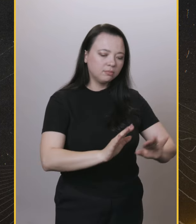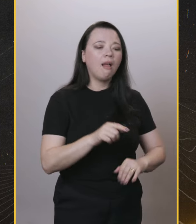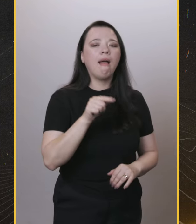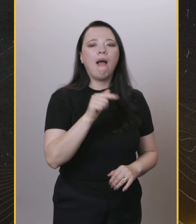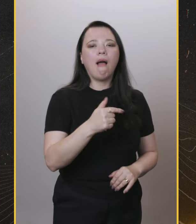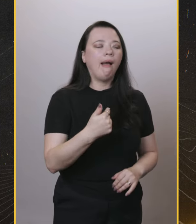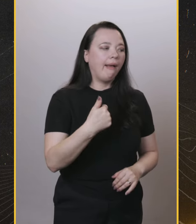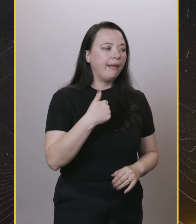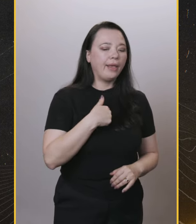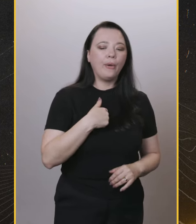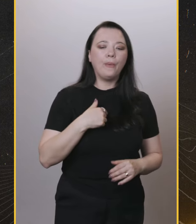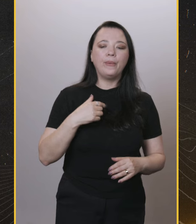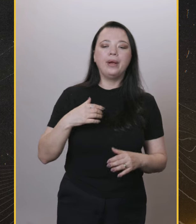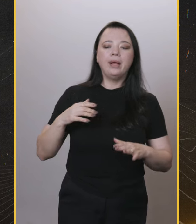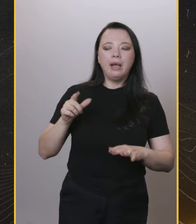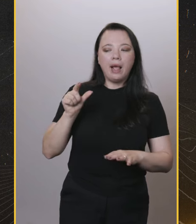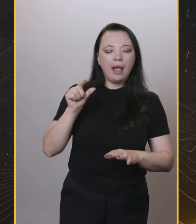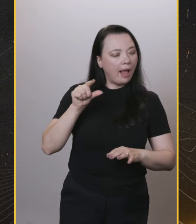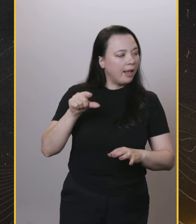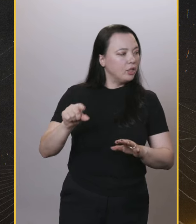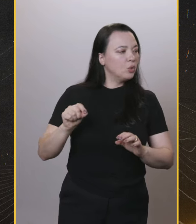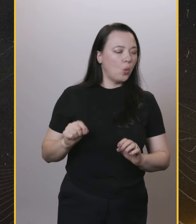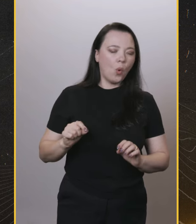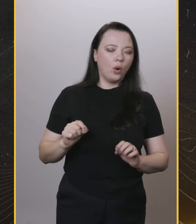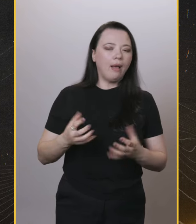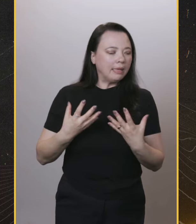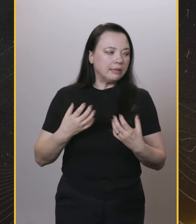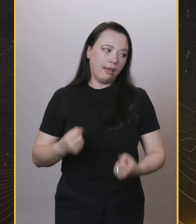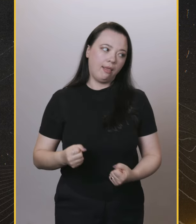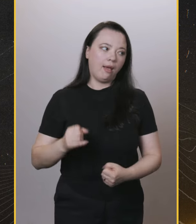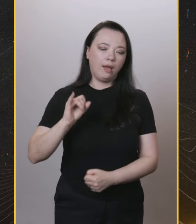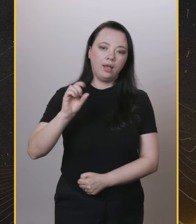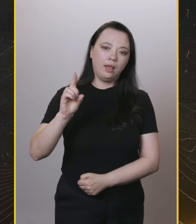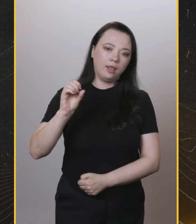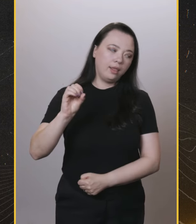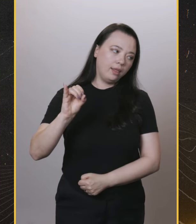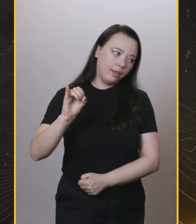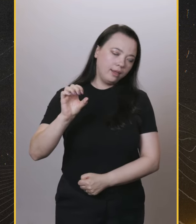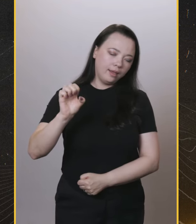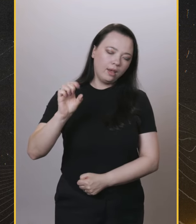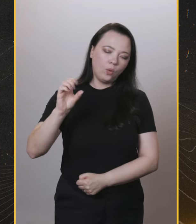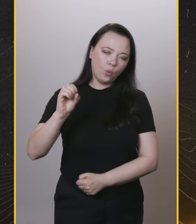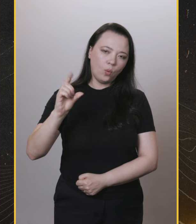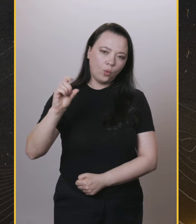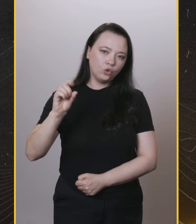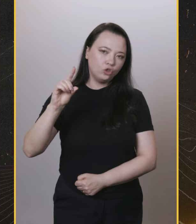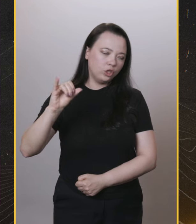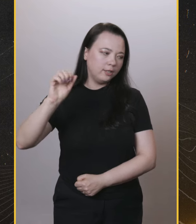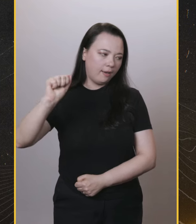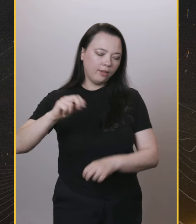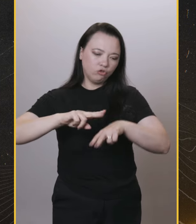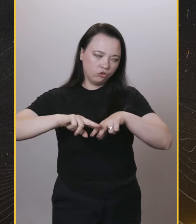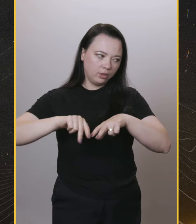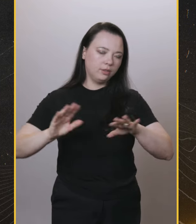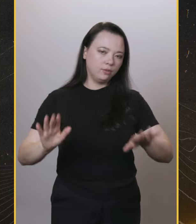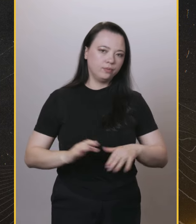segundos. Tu mandou pra quem? O que que eu fiz? Já tá aí, tá O que que eu fiz lá? Então, vamos lá. Qual que é a parada? O cara fala que eu sou a favor da